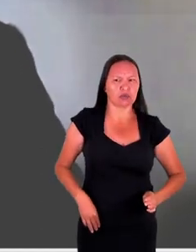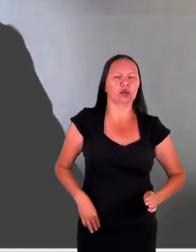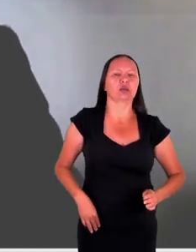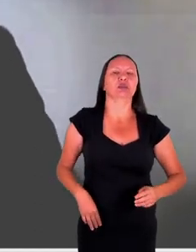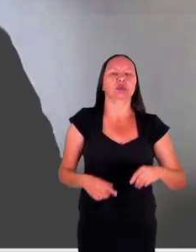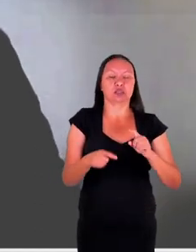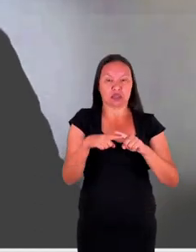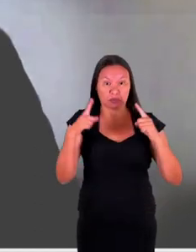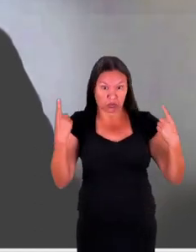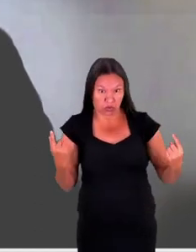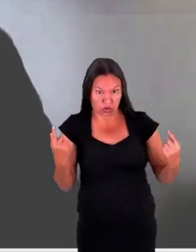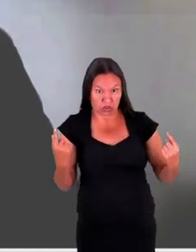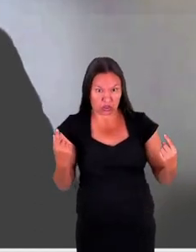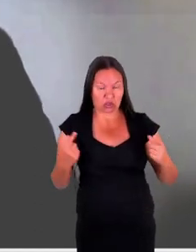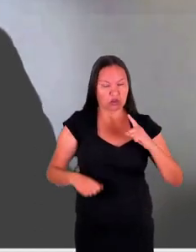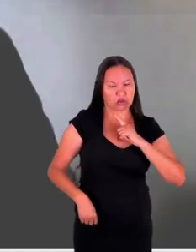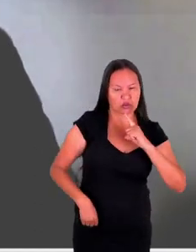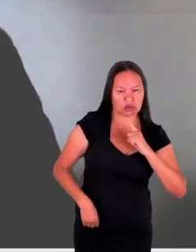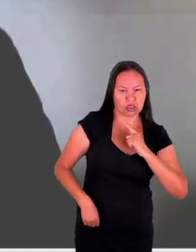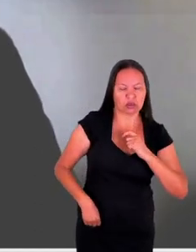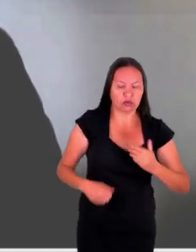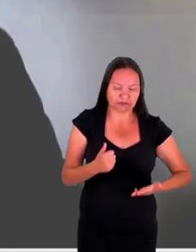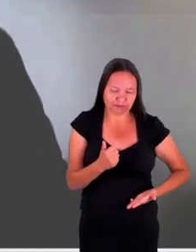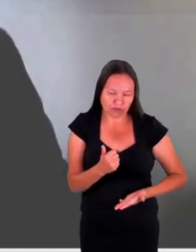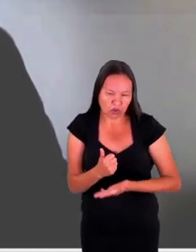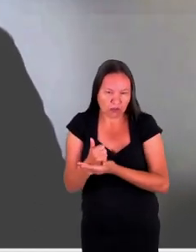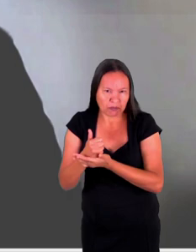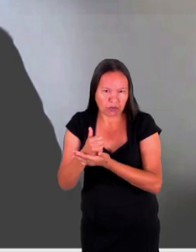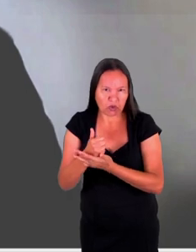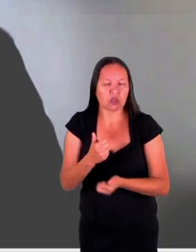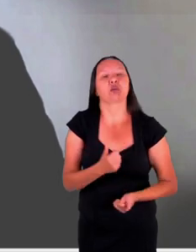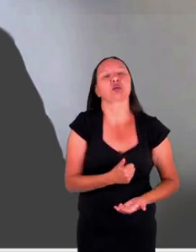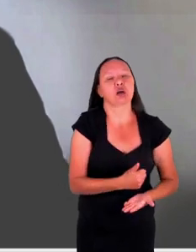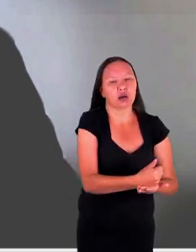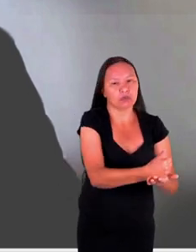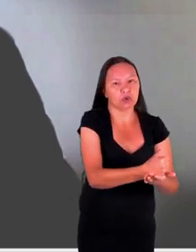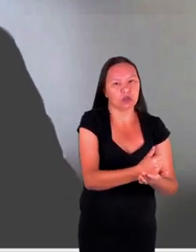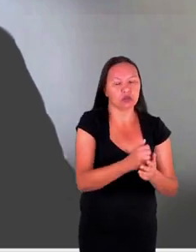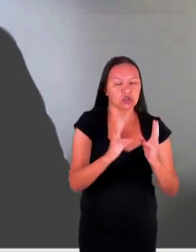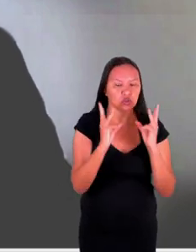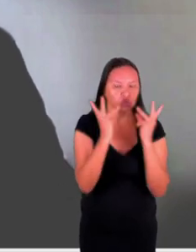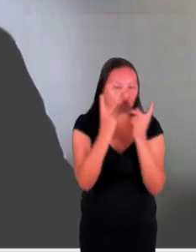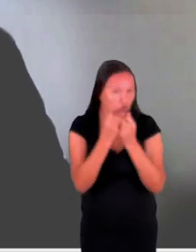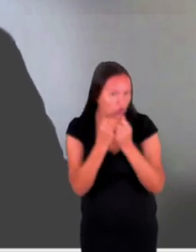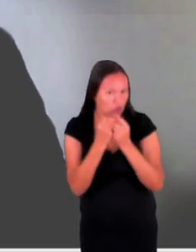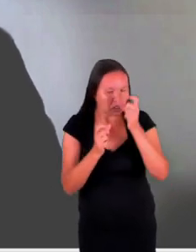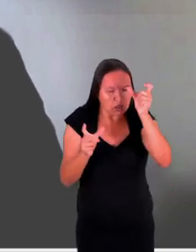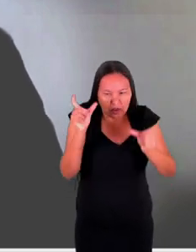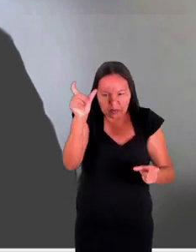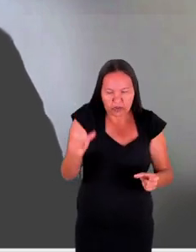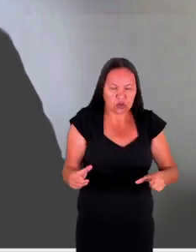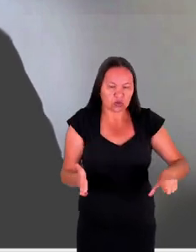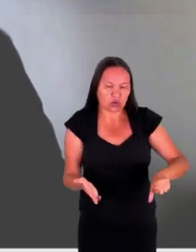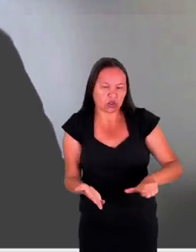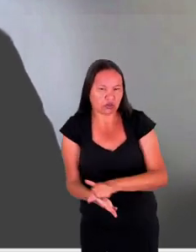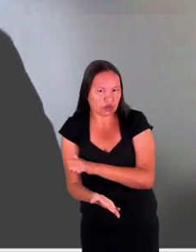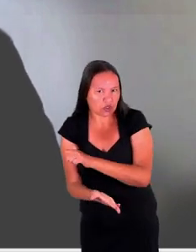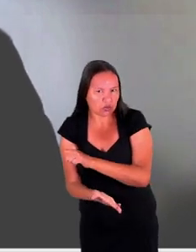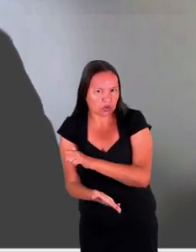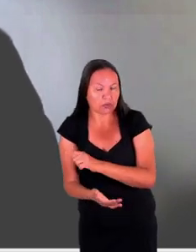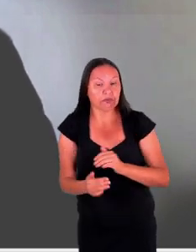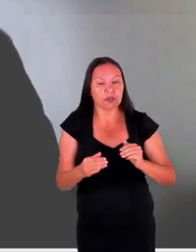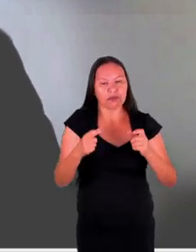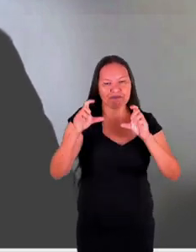precária, estruturas de acolhimento e de atenção a vítimas em geral. Usualmente, nós temos isso dentro das